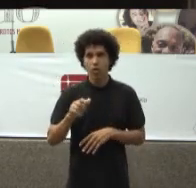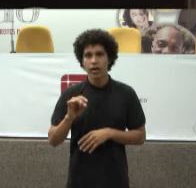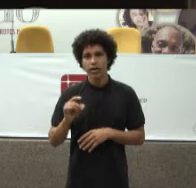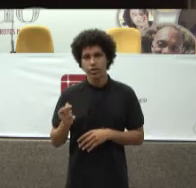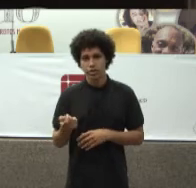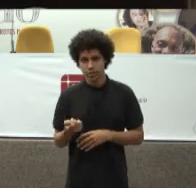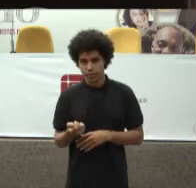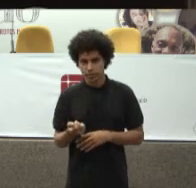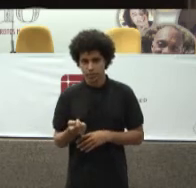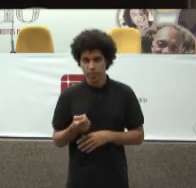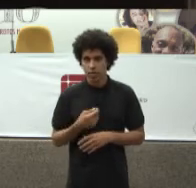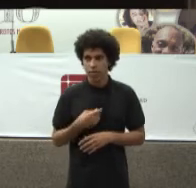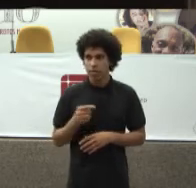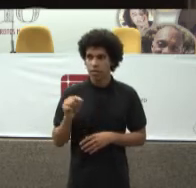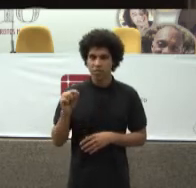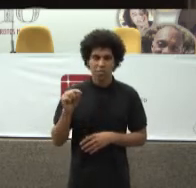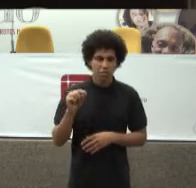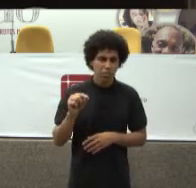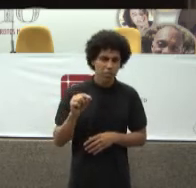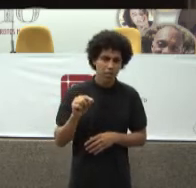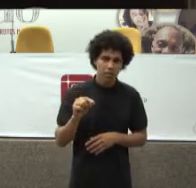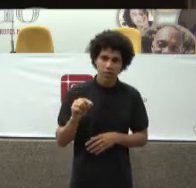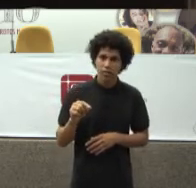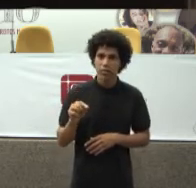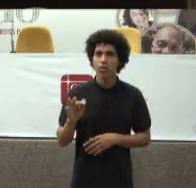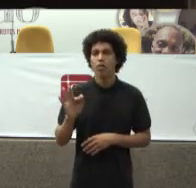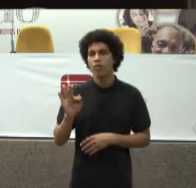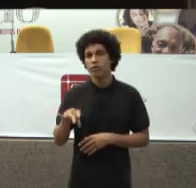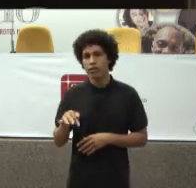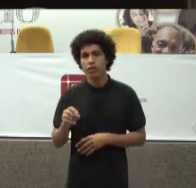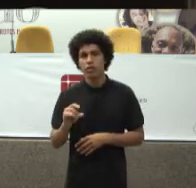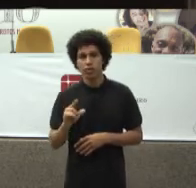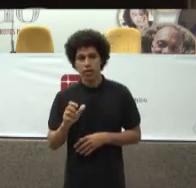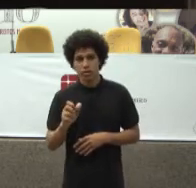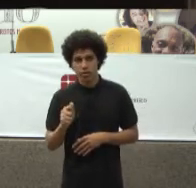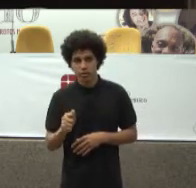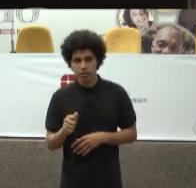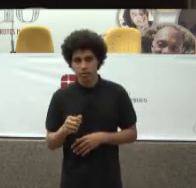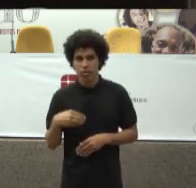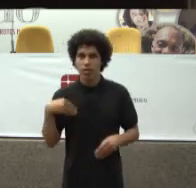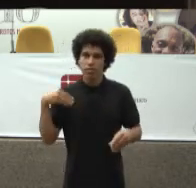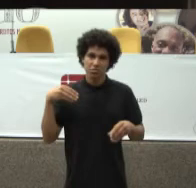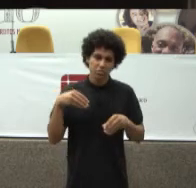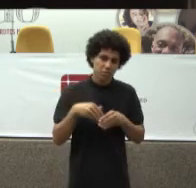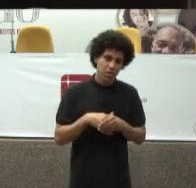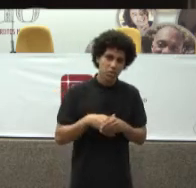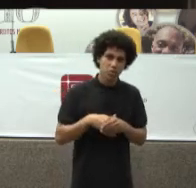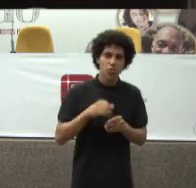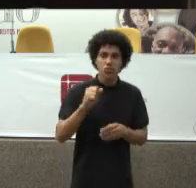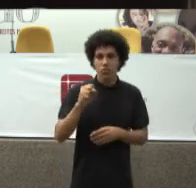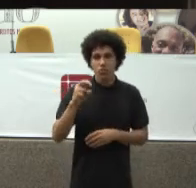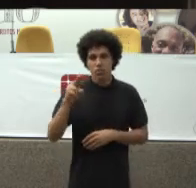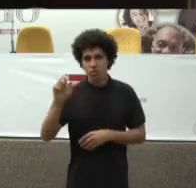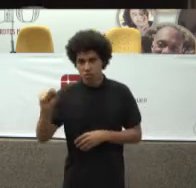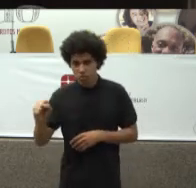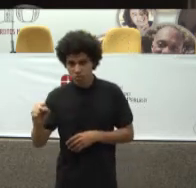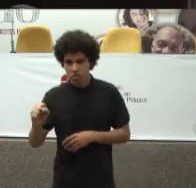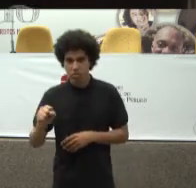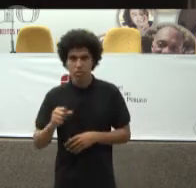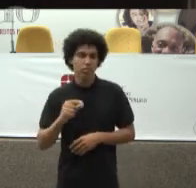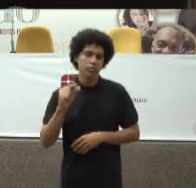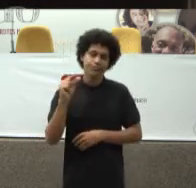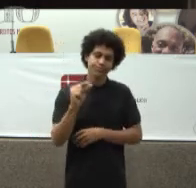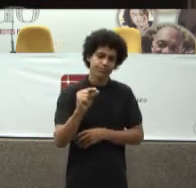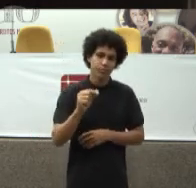São poucos Os hospitais Privados Com fins lucrativos Que há Contratados No SUS Os demais